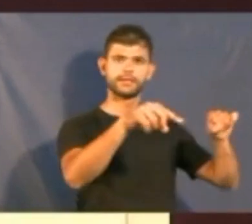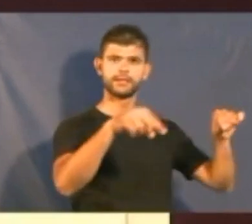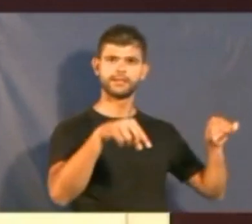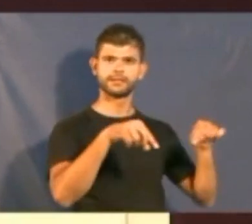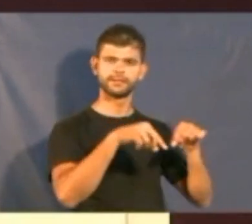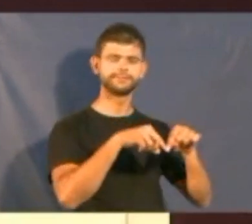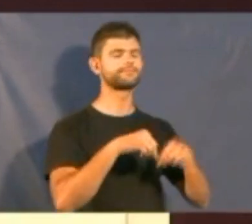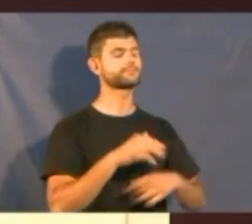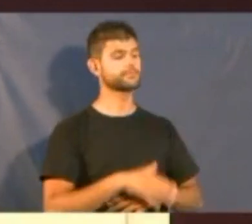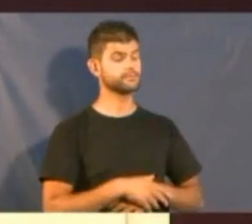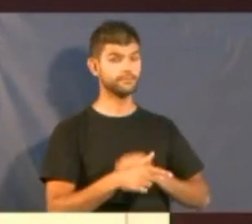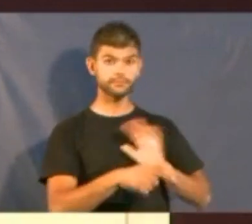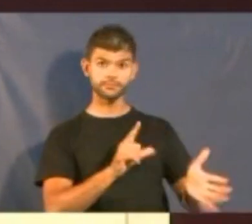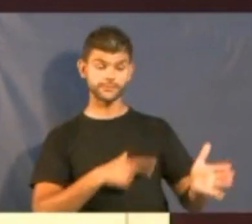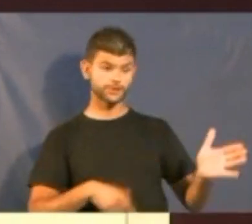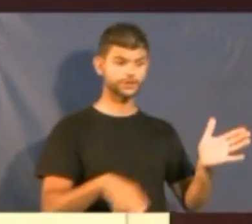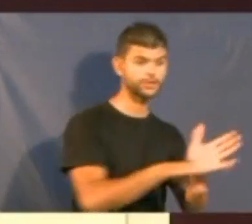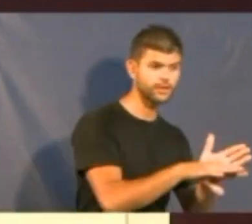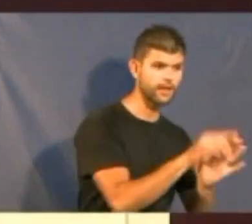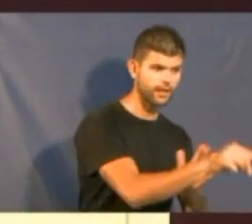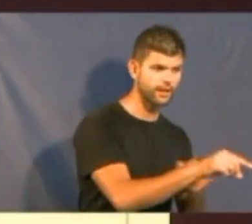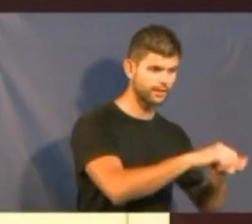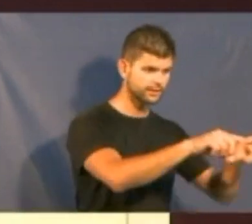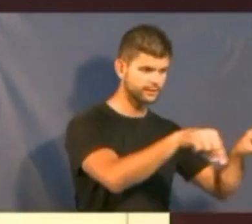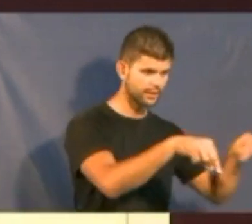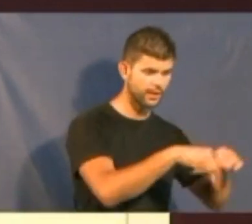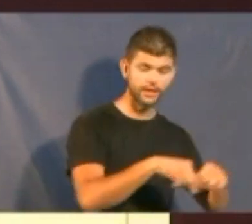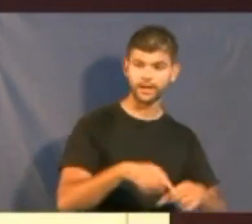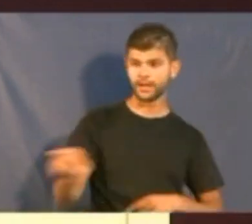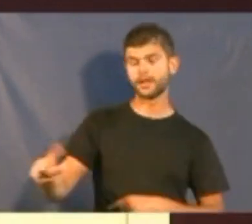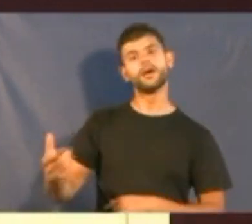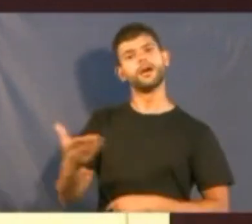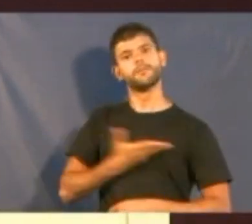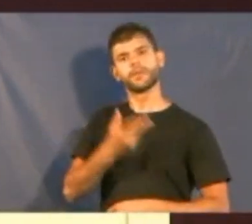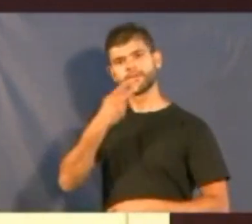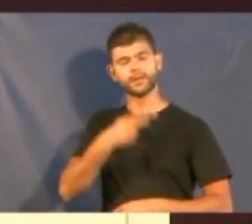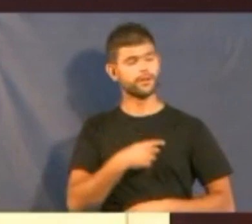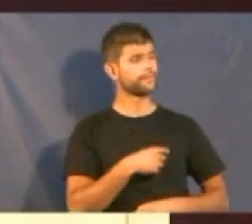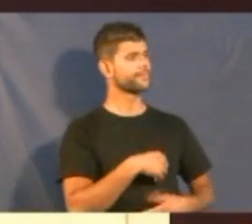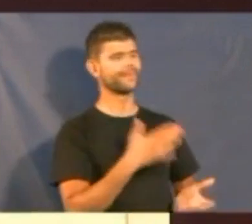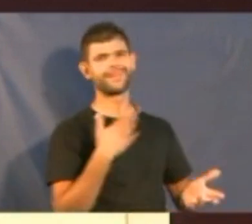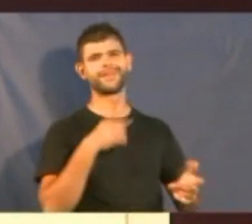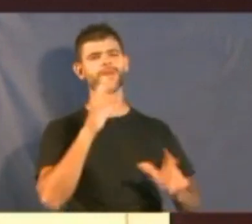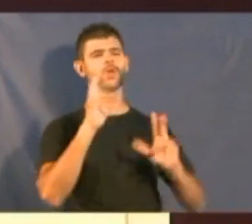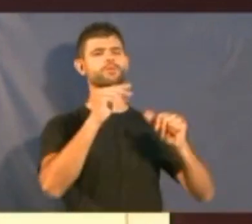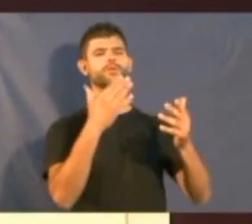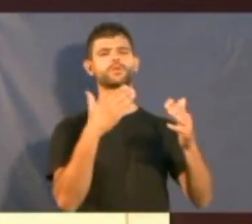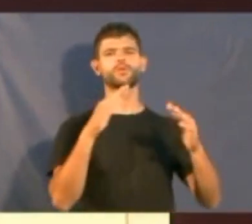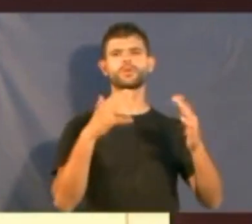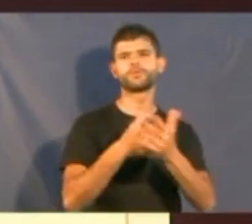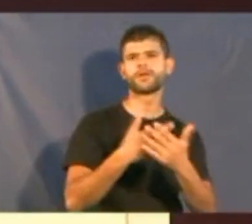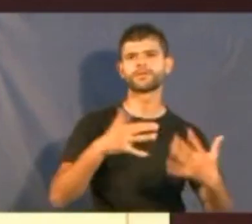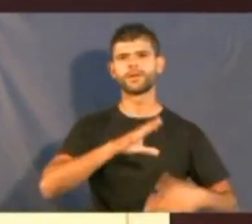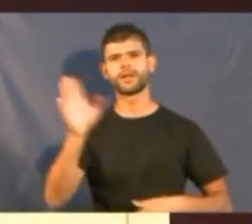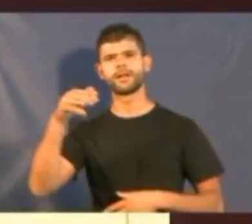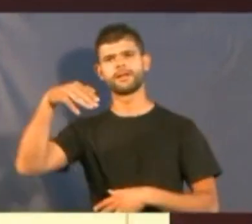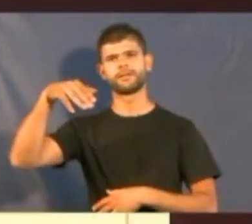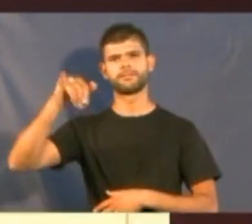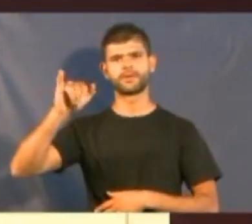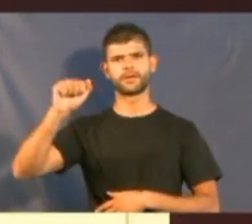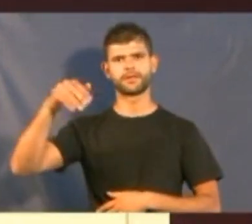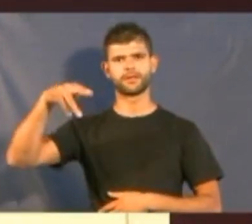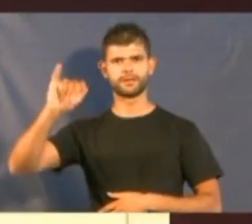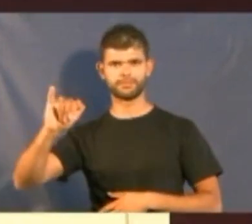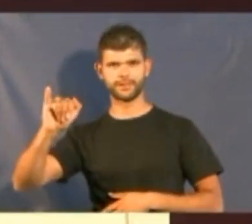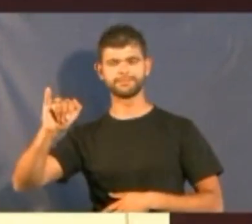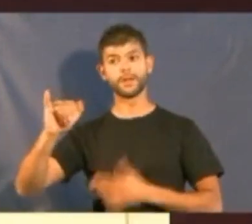meu amigo disse, Divaldo, eu comprei em Miami Beach. No tempo que se comprava tudo em Miami Beach. Hoje o povo de Miami compra